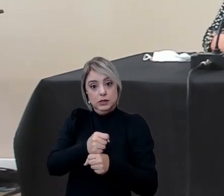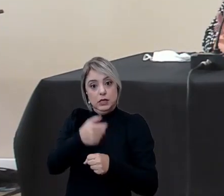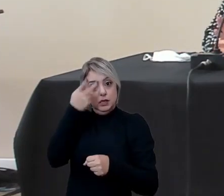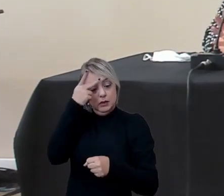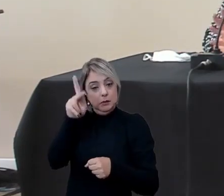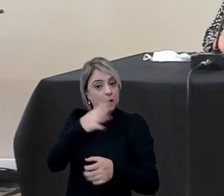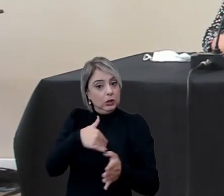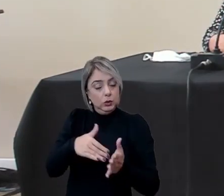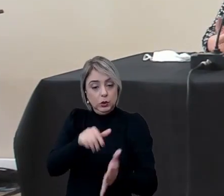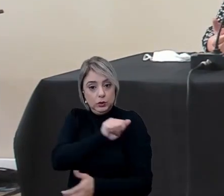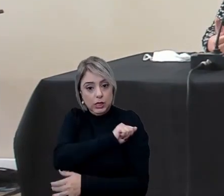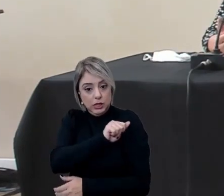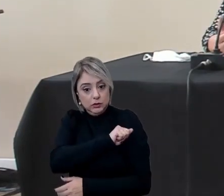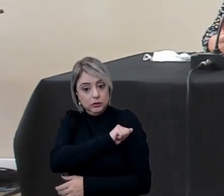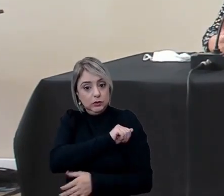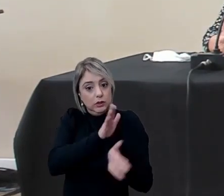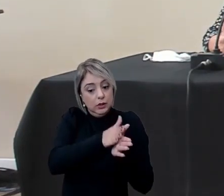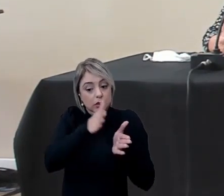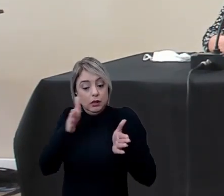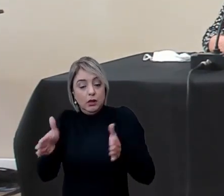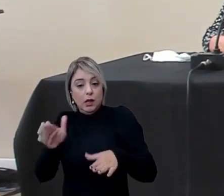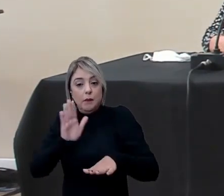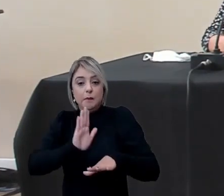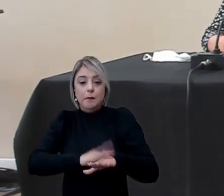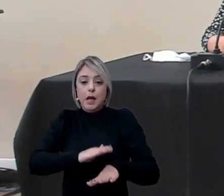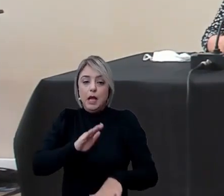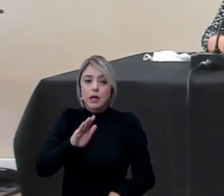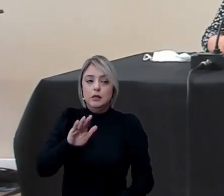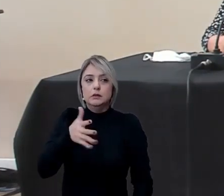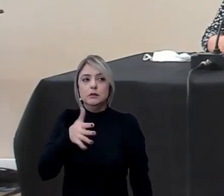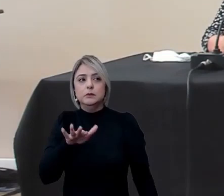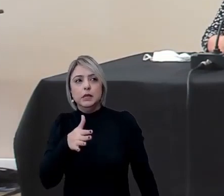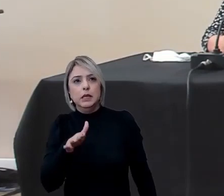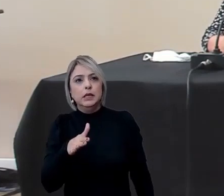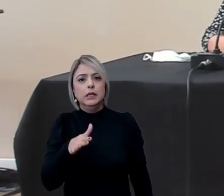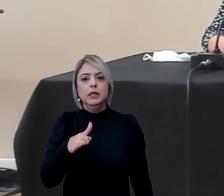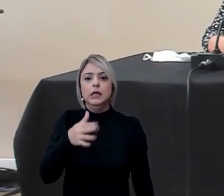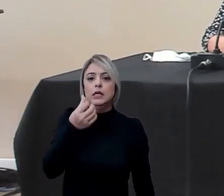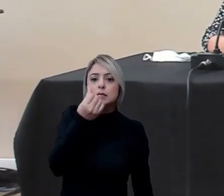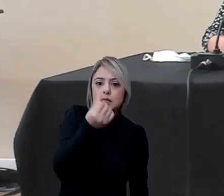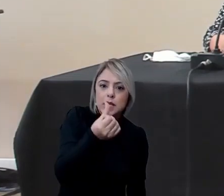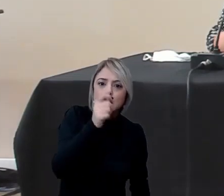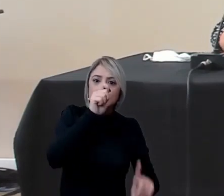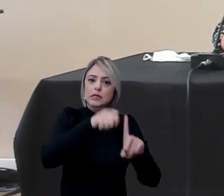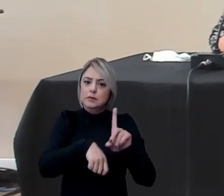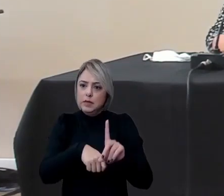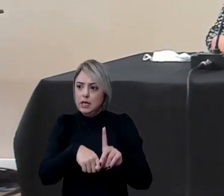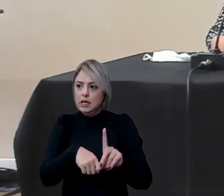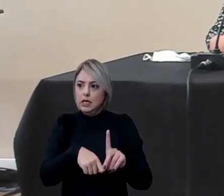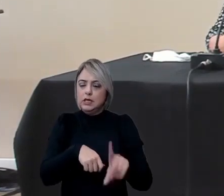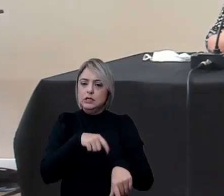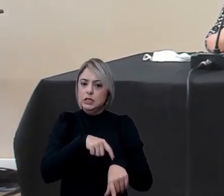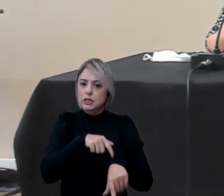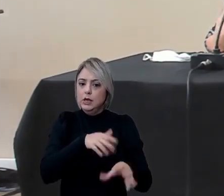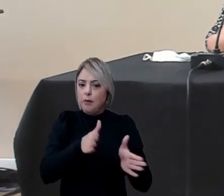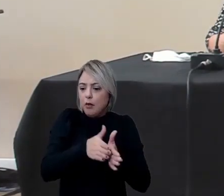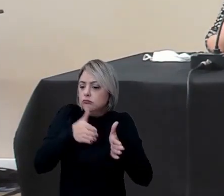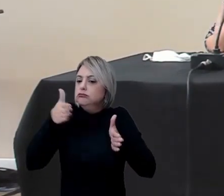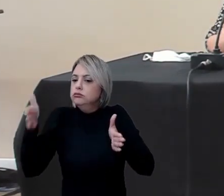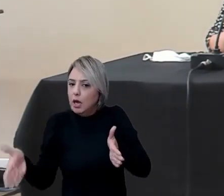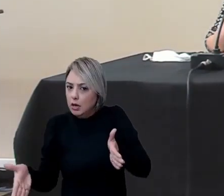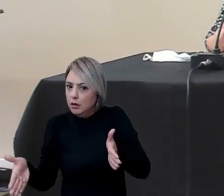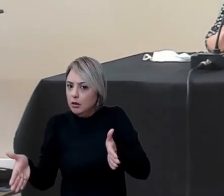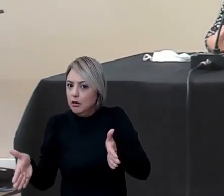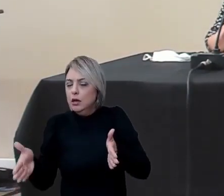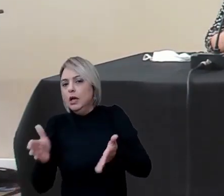acho que para todos os estudantes de prorrogação por mais por pelo menos até seis meses não é de prazo eu tenho falado